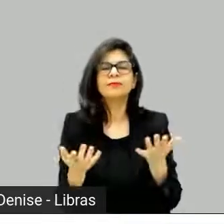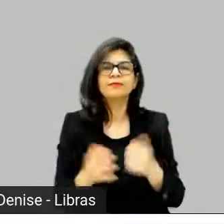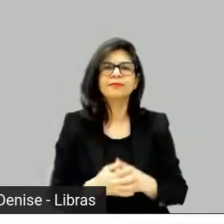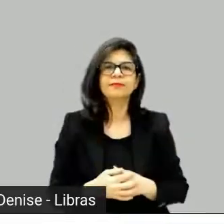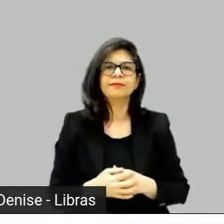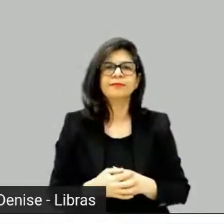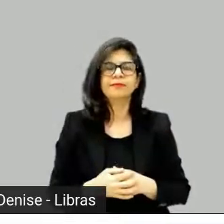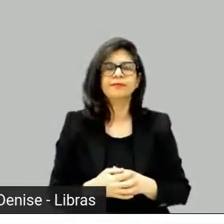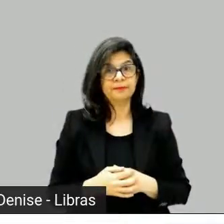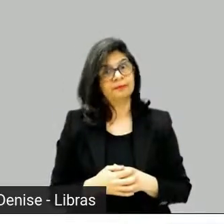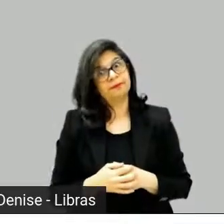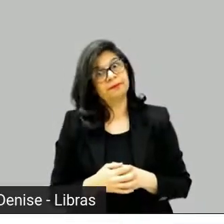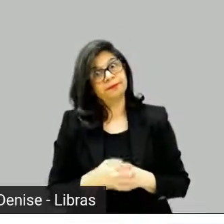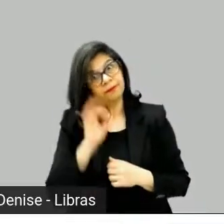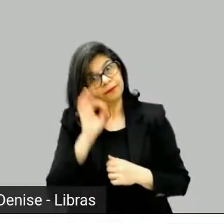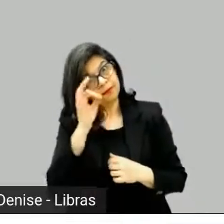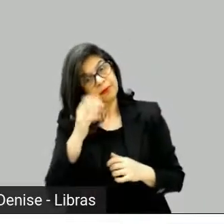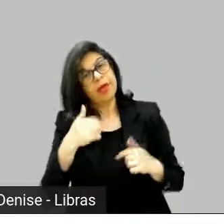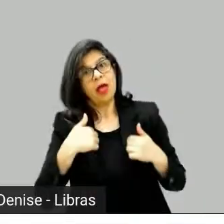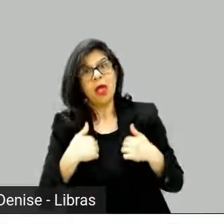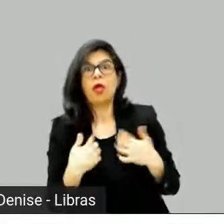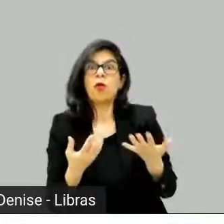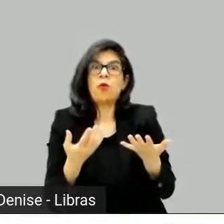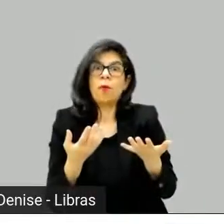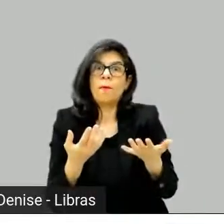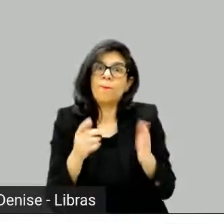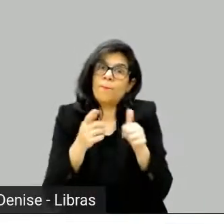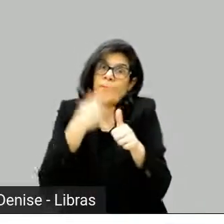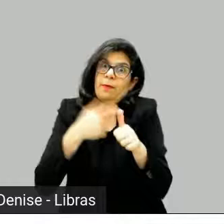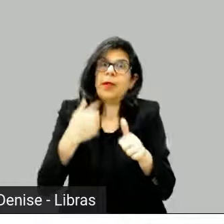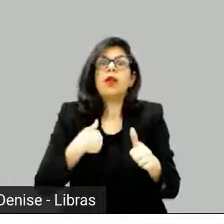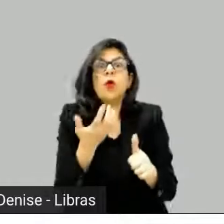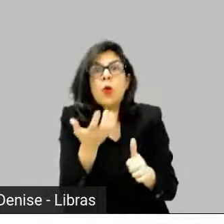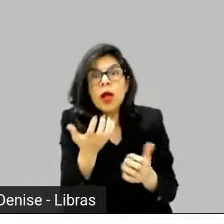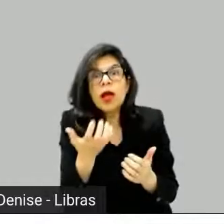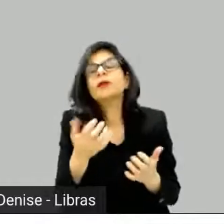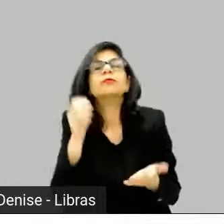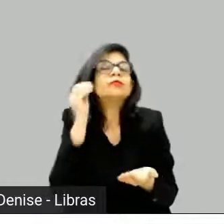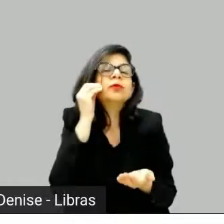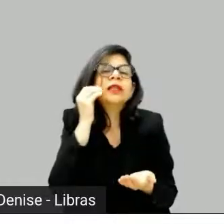mas o primeiro tentar, mas eu não pensei nisso ainda, preciso terminar.